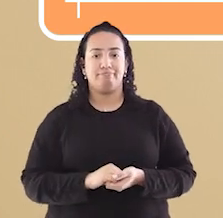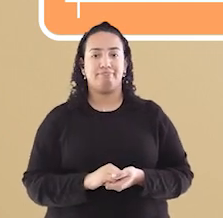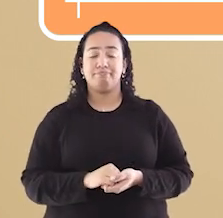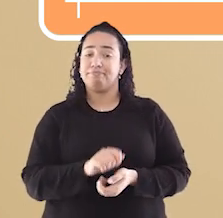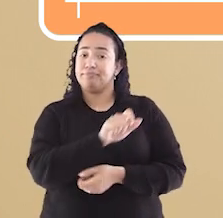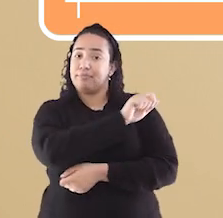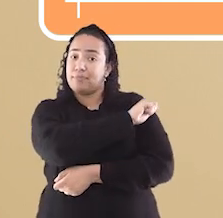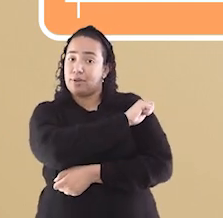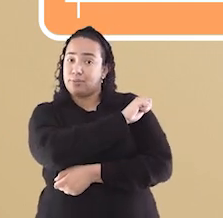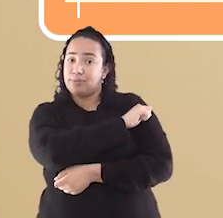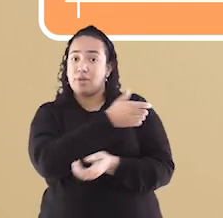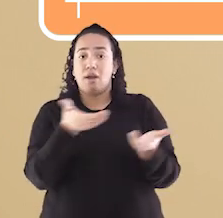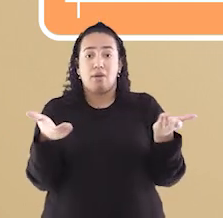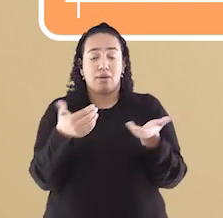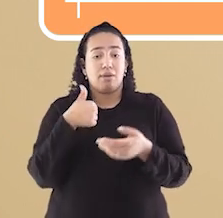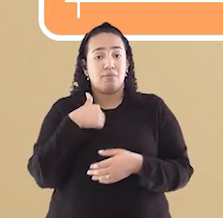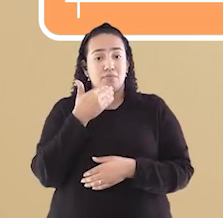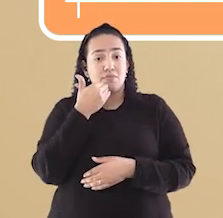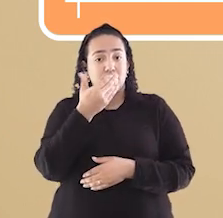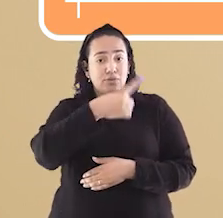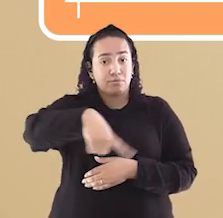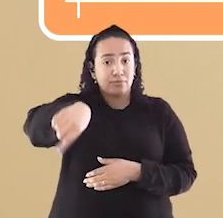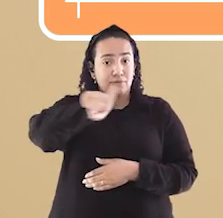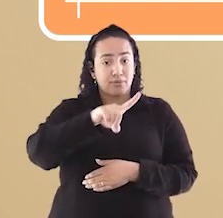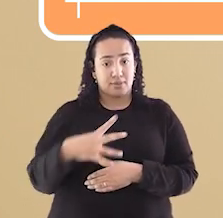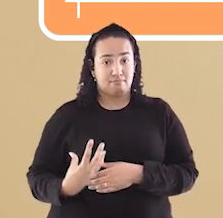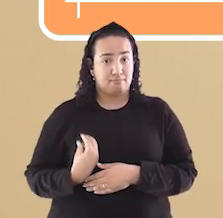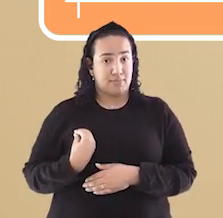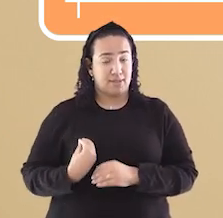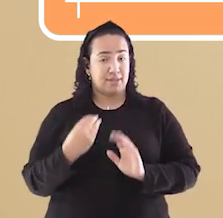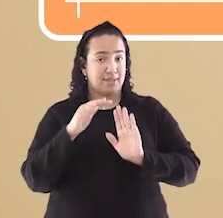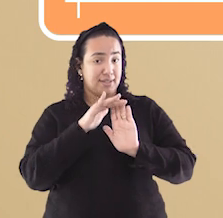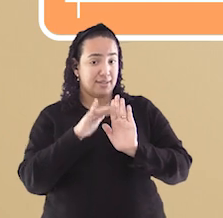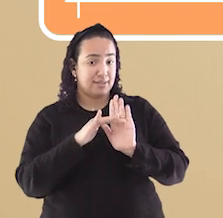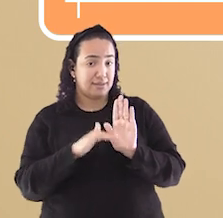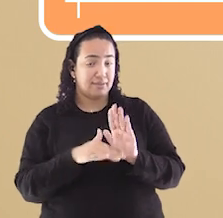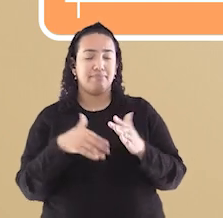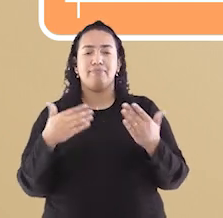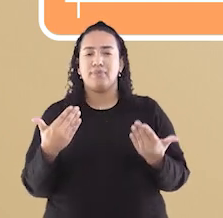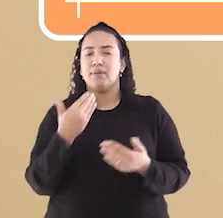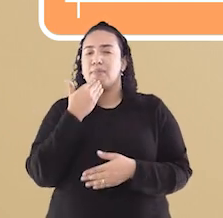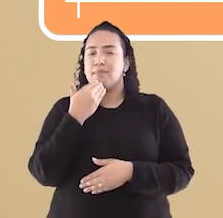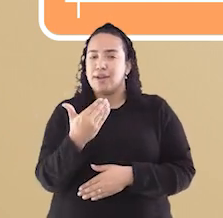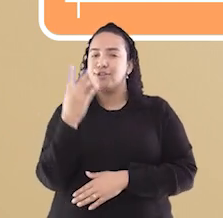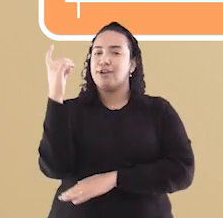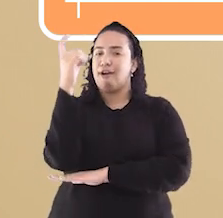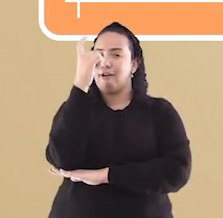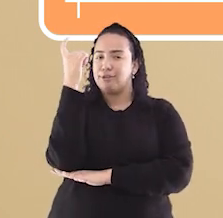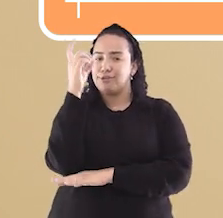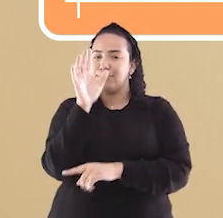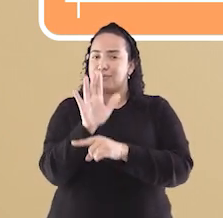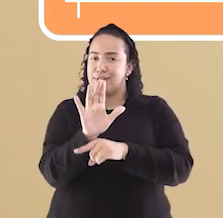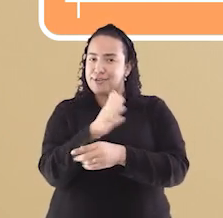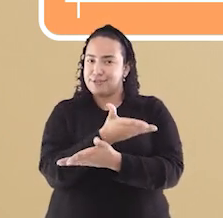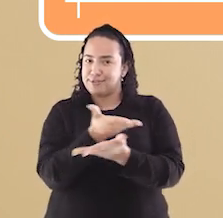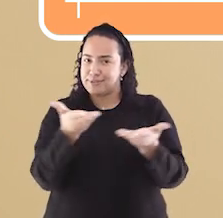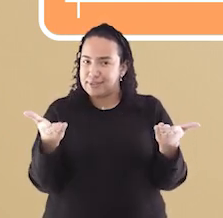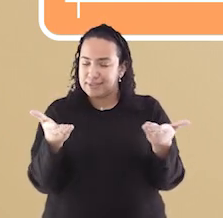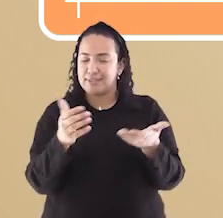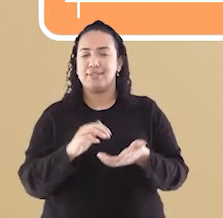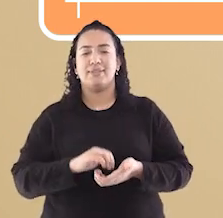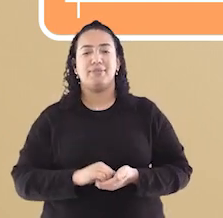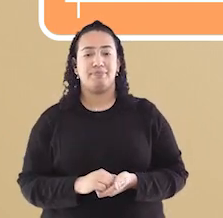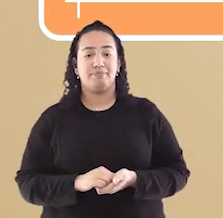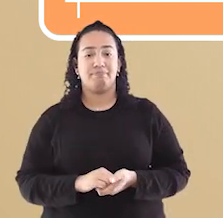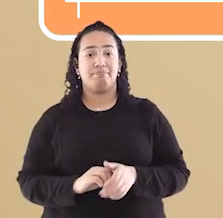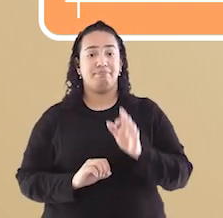Estudantes, agora eu peço para que você registre a sua presença. Que tal pedir ajuda para o seu responsável e confirmar sua participação?